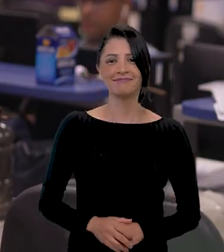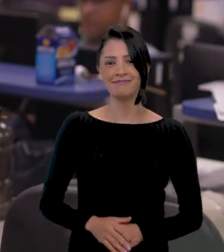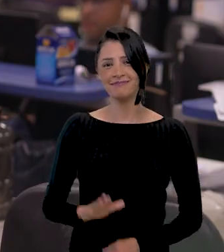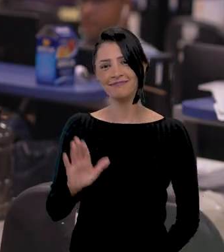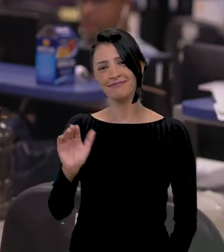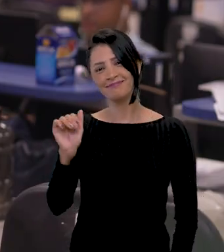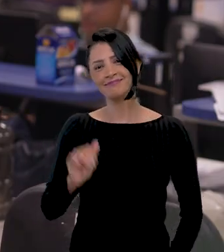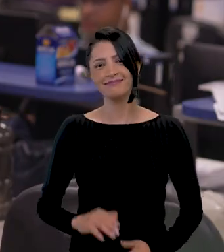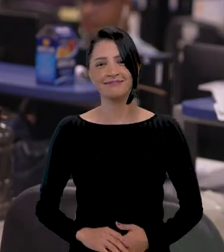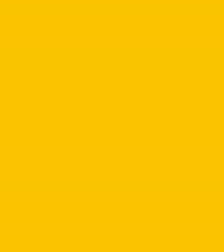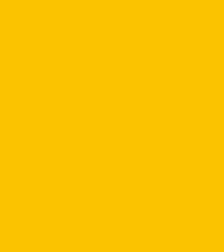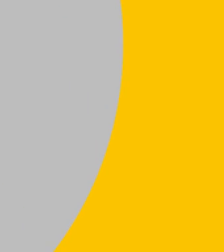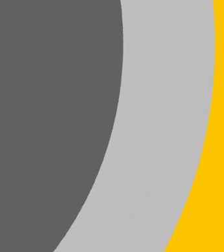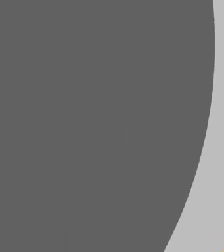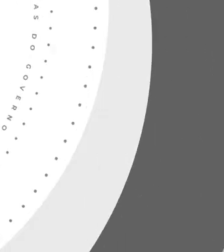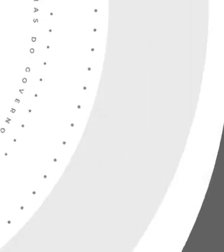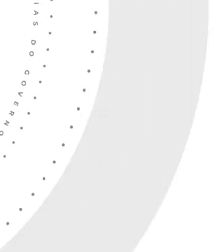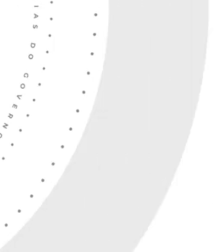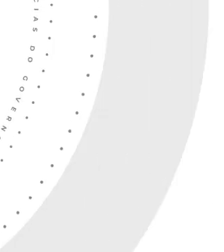nas redes sociais. Tchau!